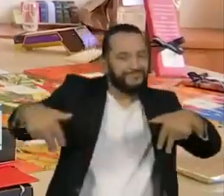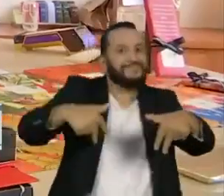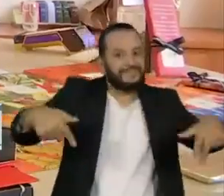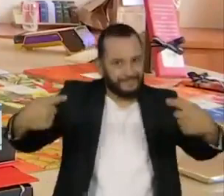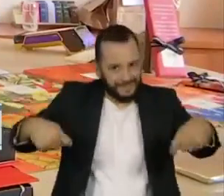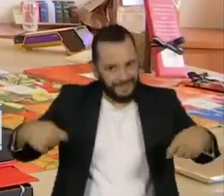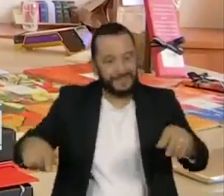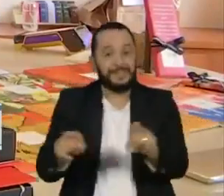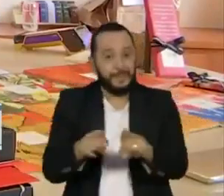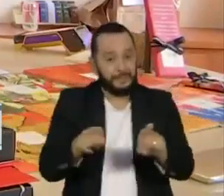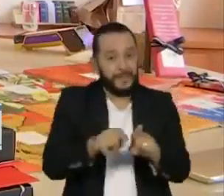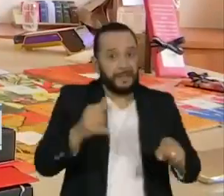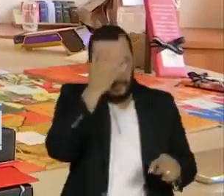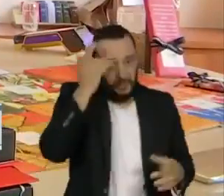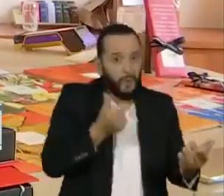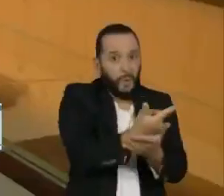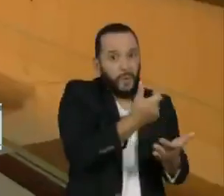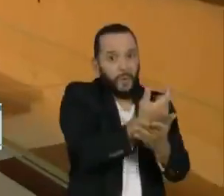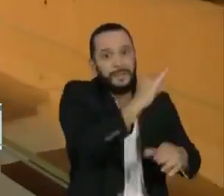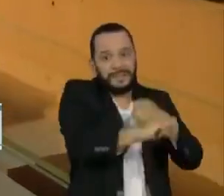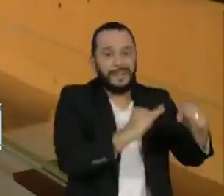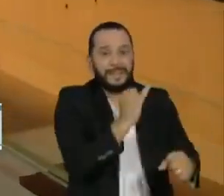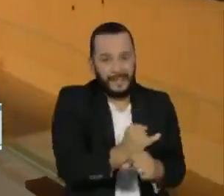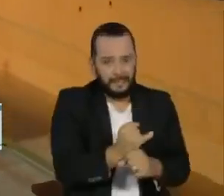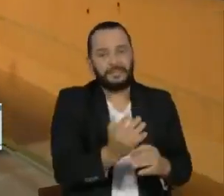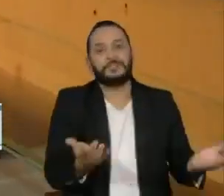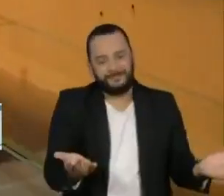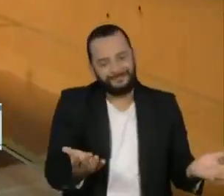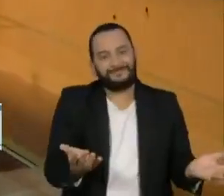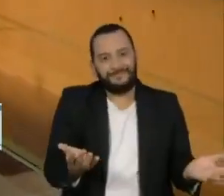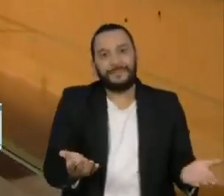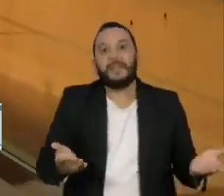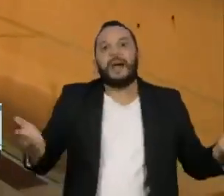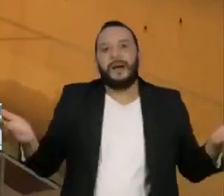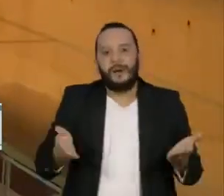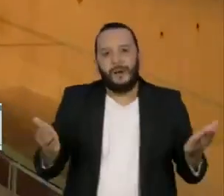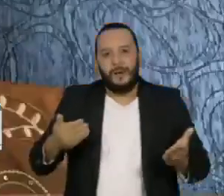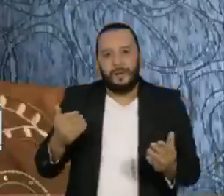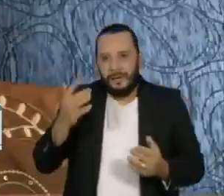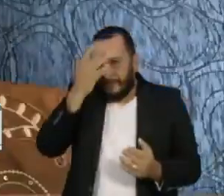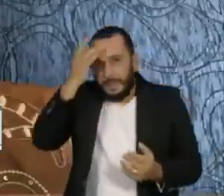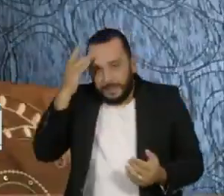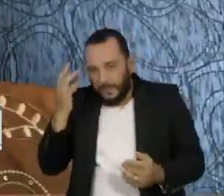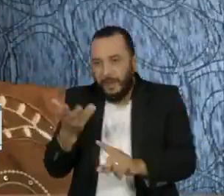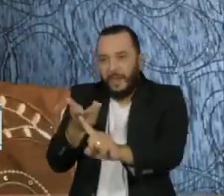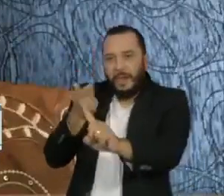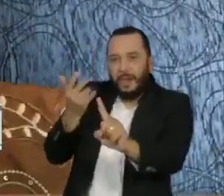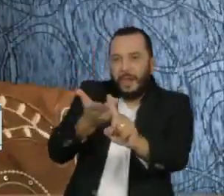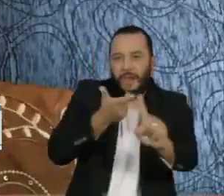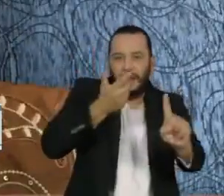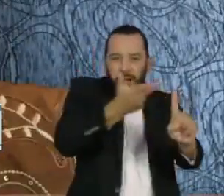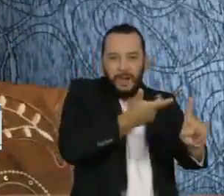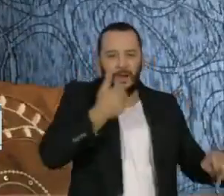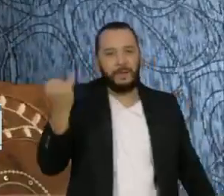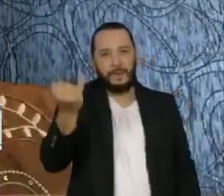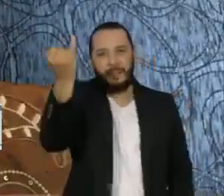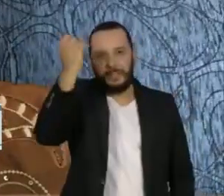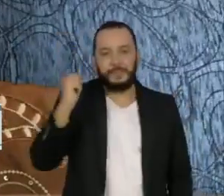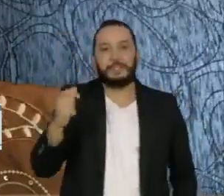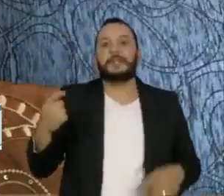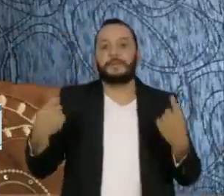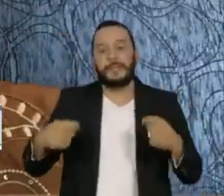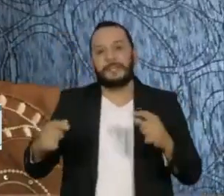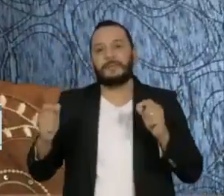compras online, envolver um cliente um a um é receita de sucesso. Criando, construindo narrativas